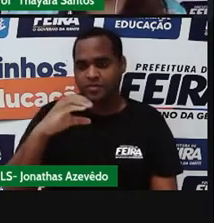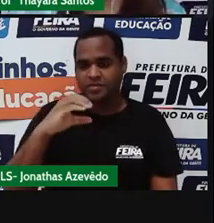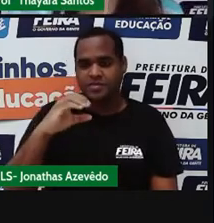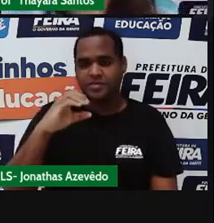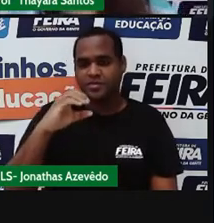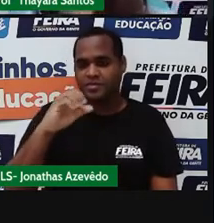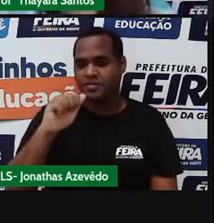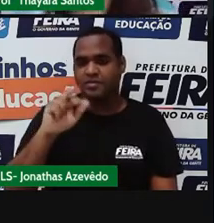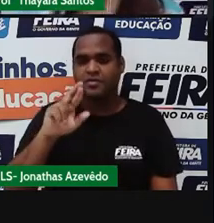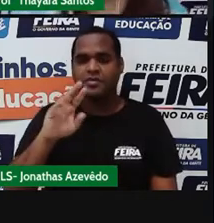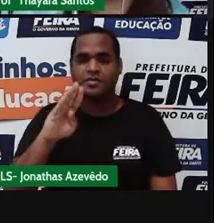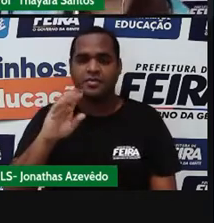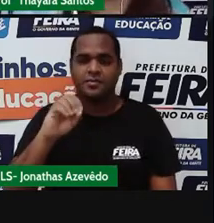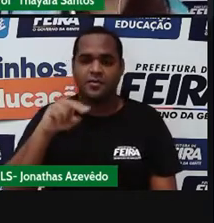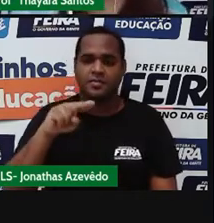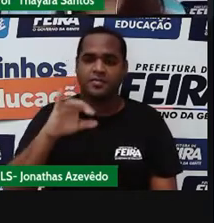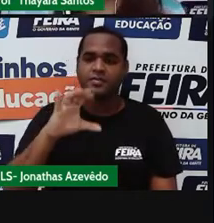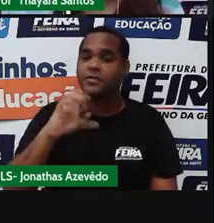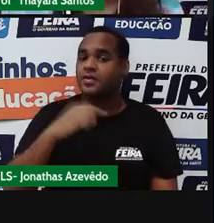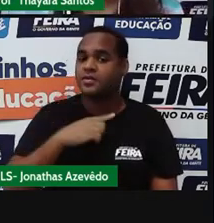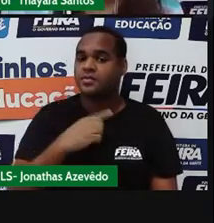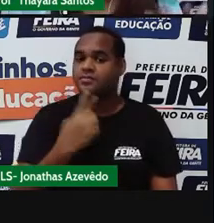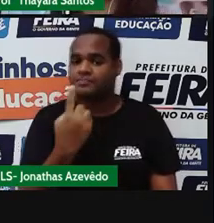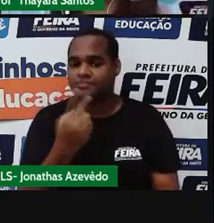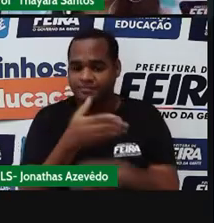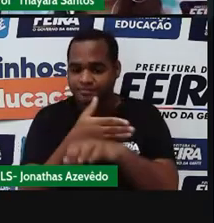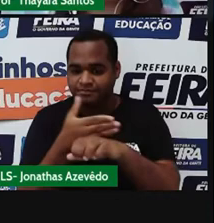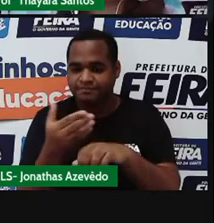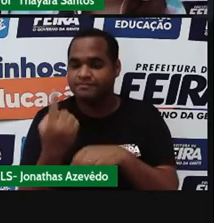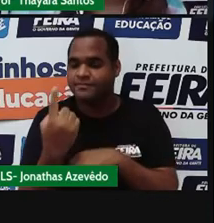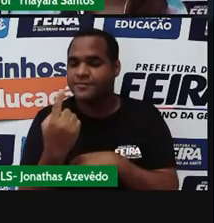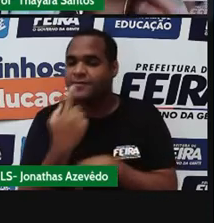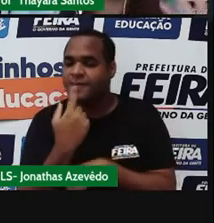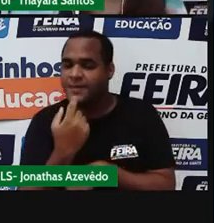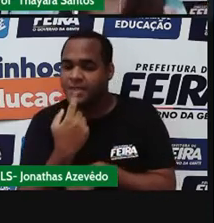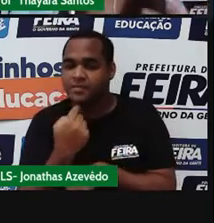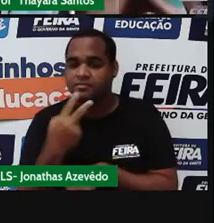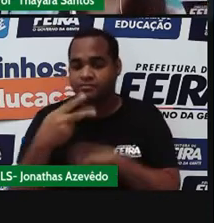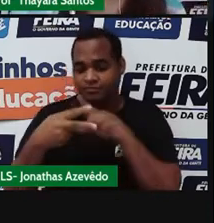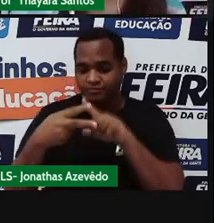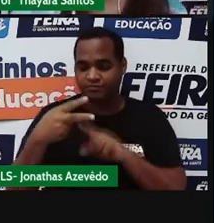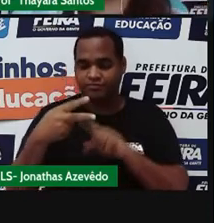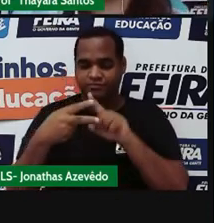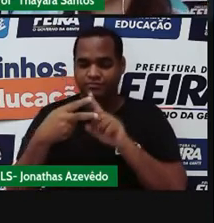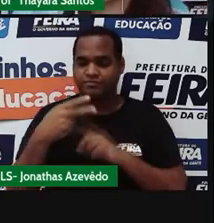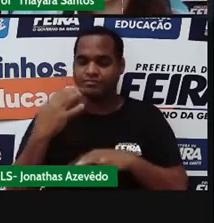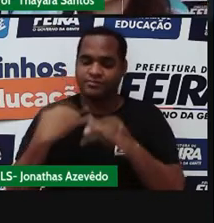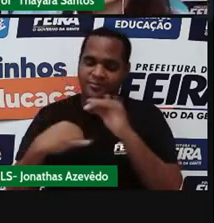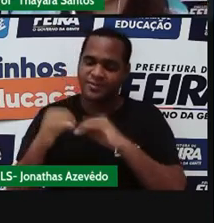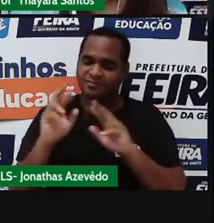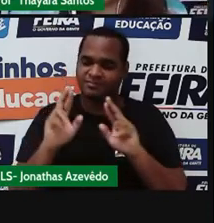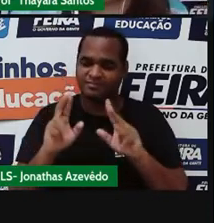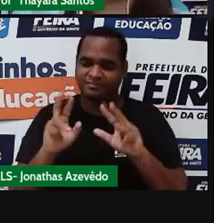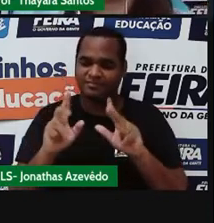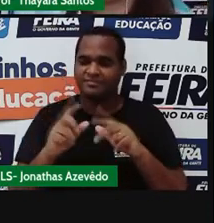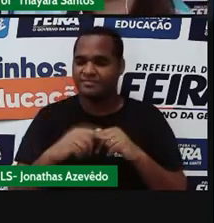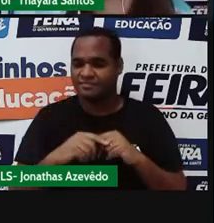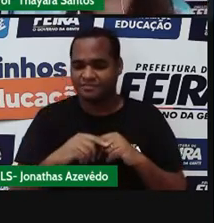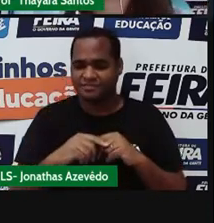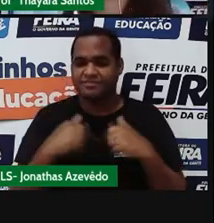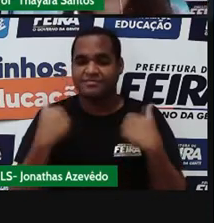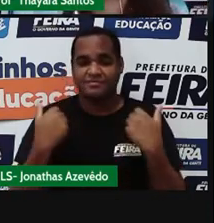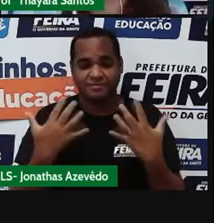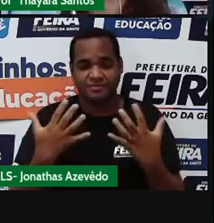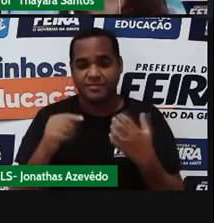branquinho e tenho dois átomos vermelhinhos. Isso está indicando que são duas substâncias, dois elementos químicos diferentes, tá? Então, é